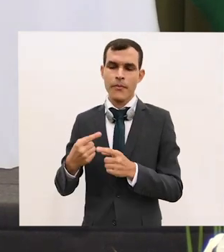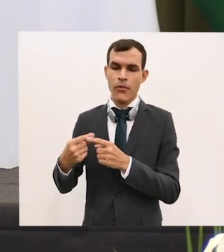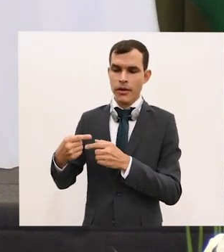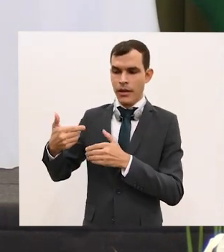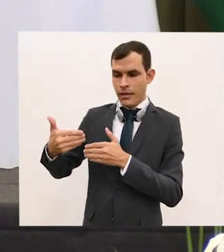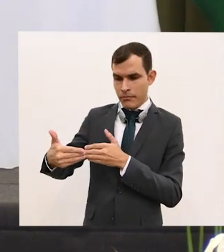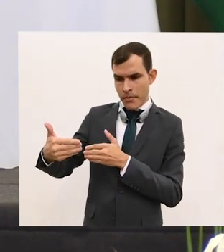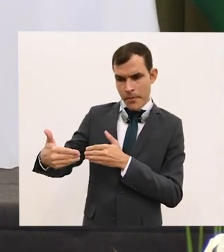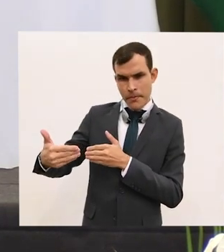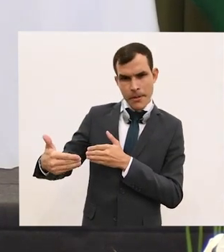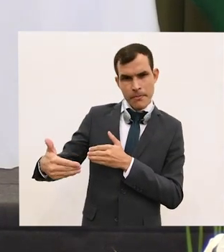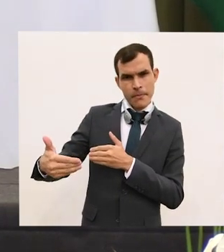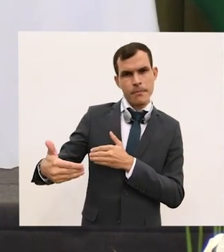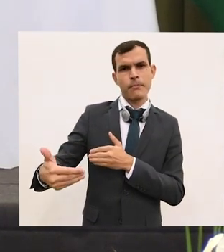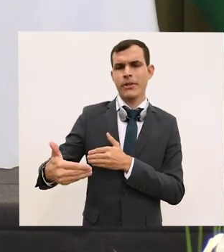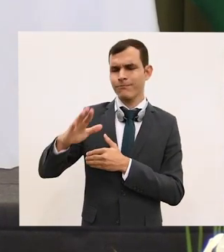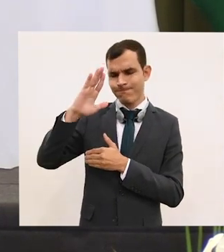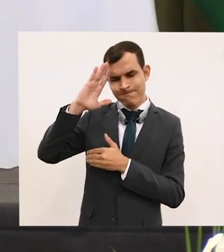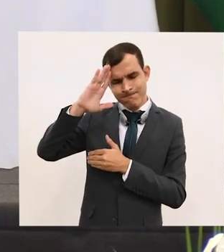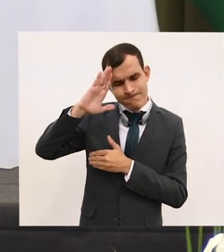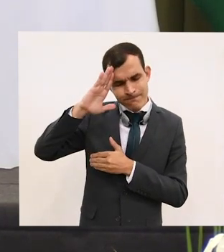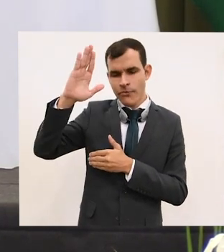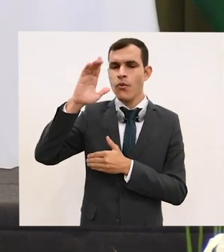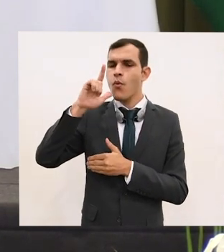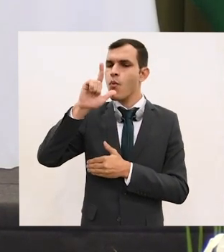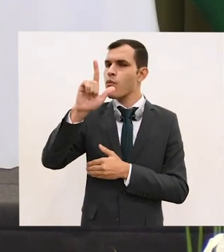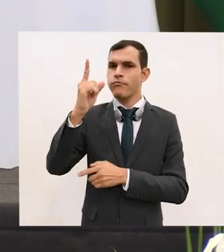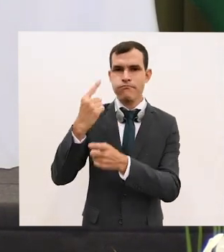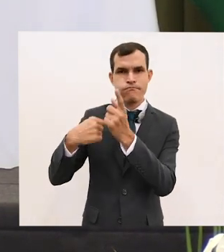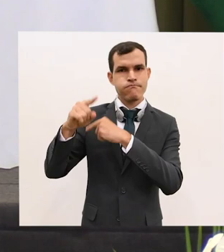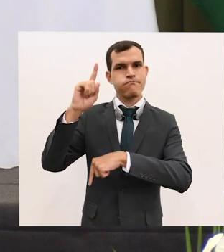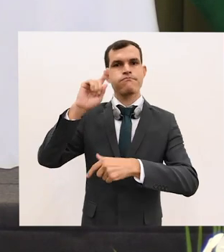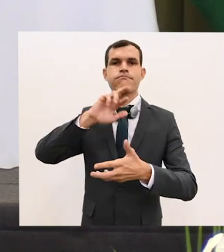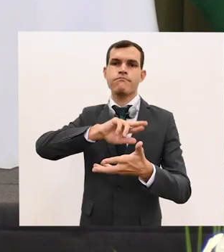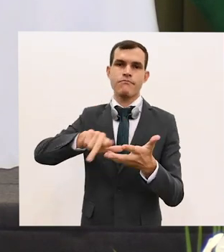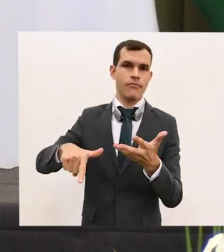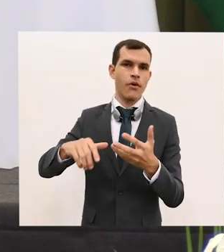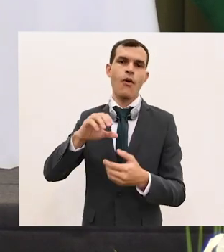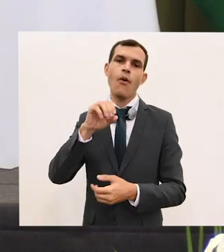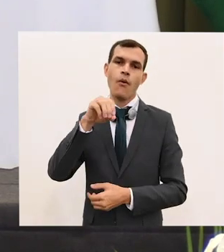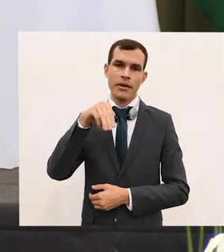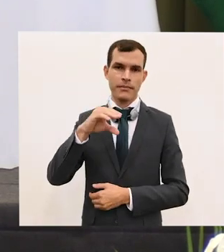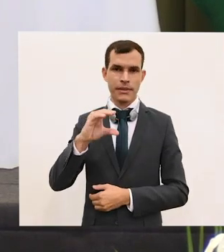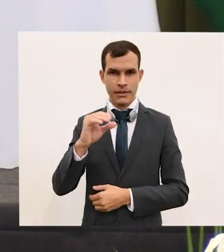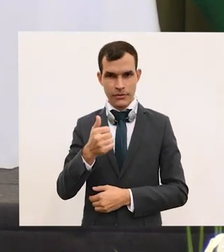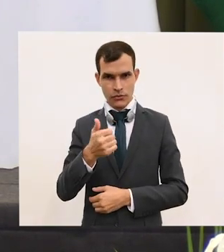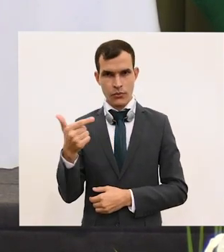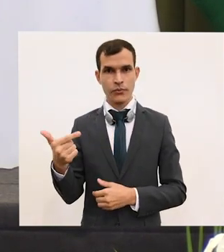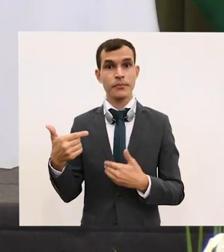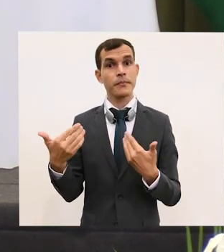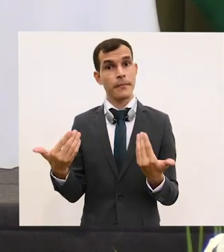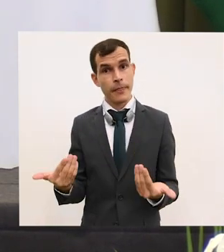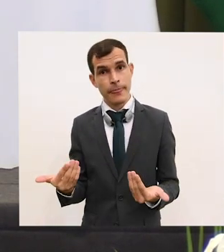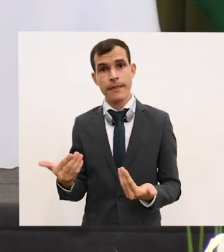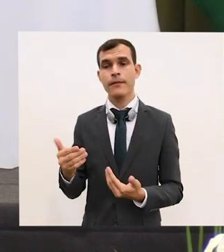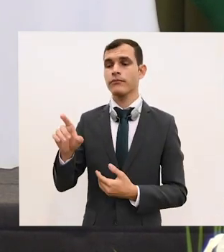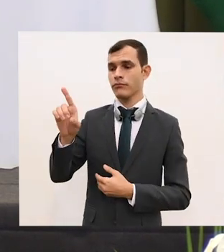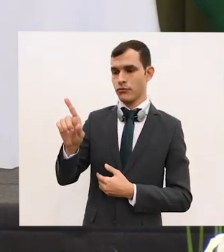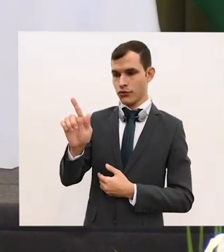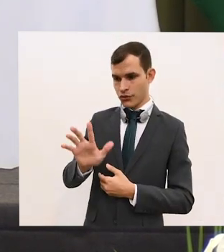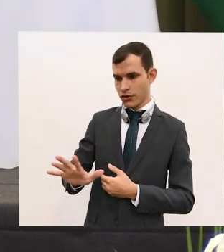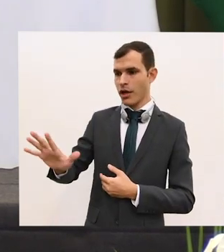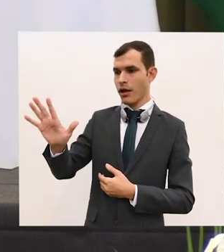alcançar resultados na OMC 12. A diretora-geral e a comunidade internacional poderão